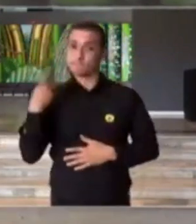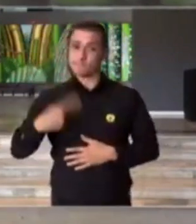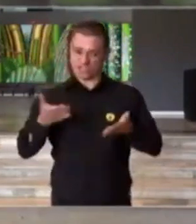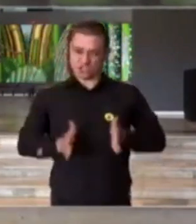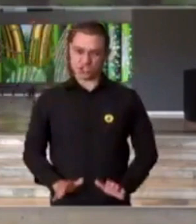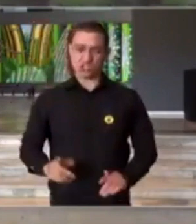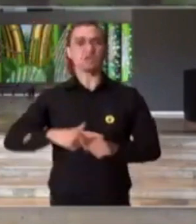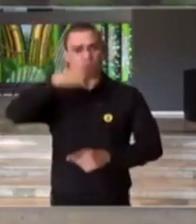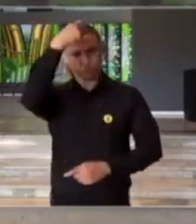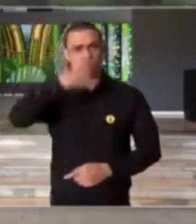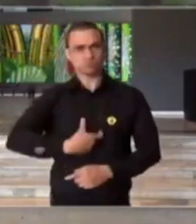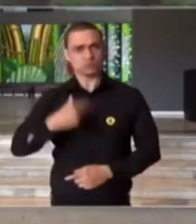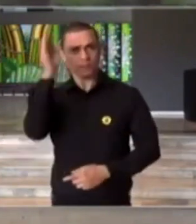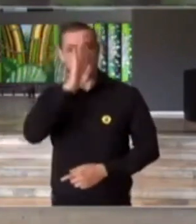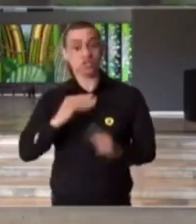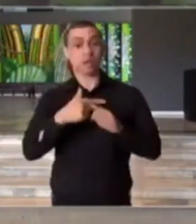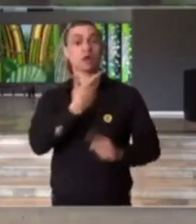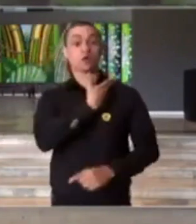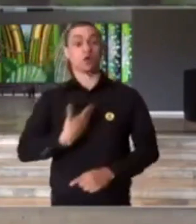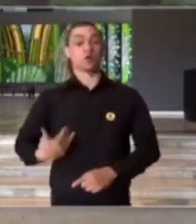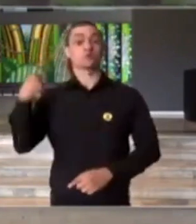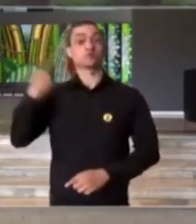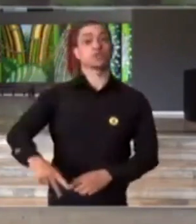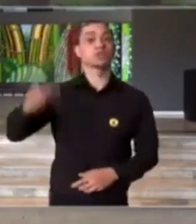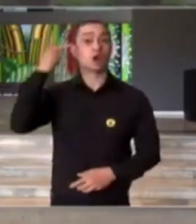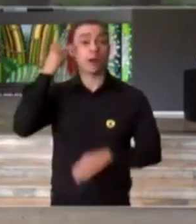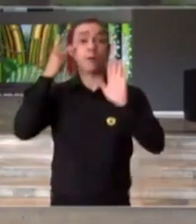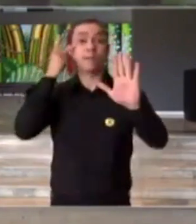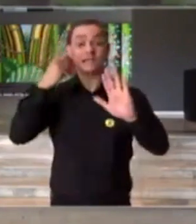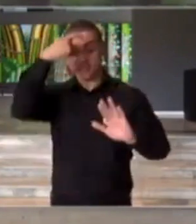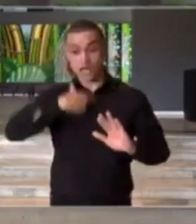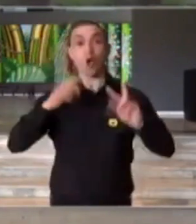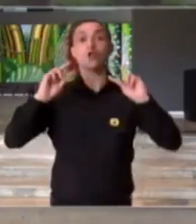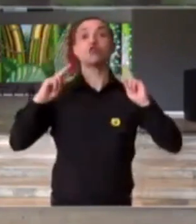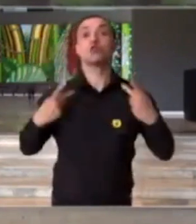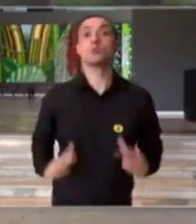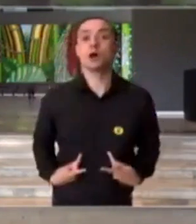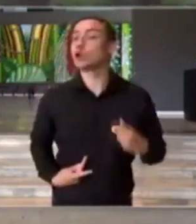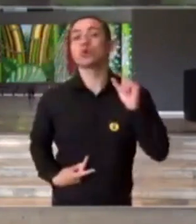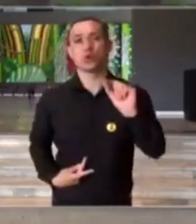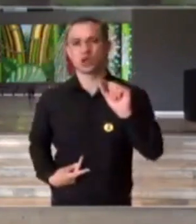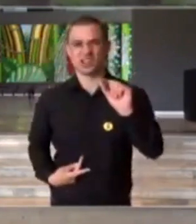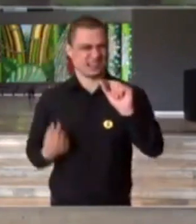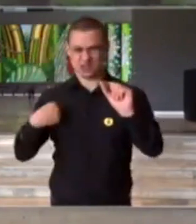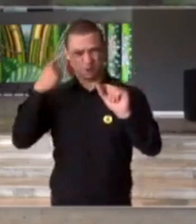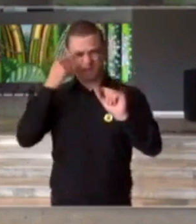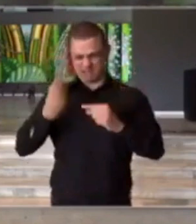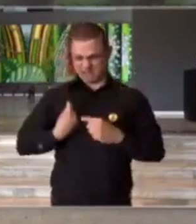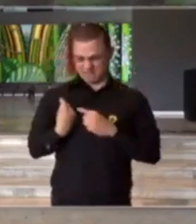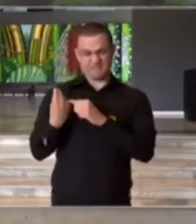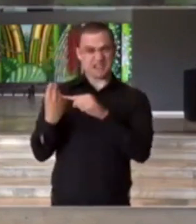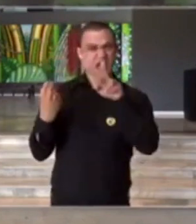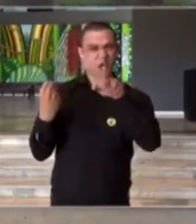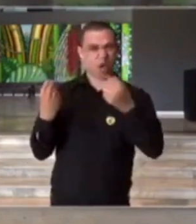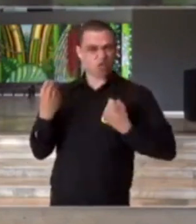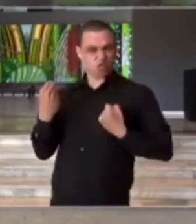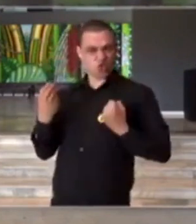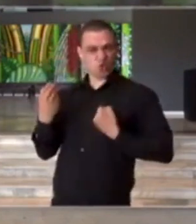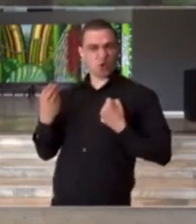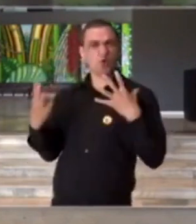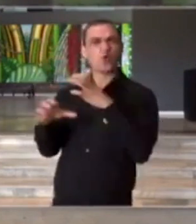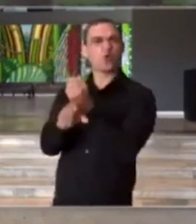como cidadão, como governador, mas sobretudo como ser humano, eu não acho que vida é número.